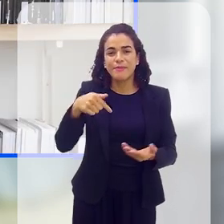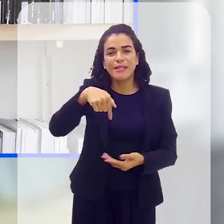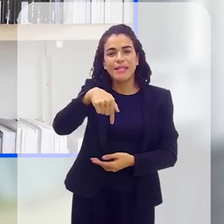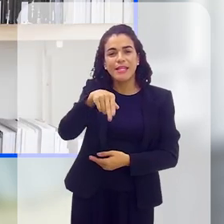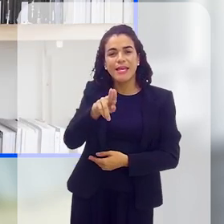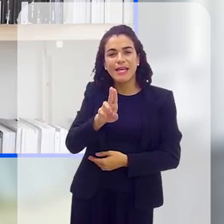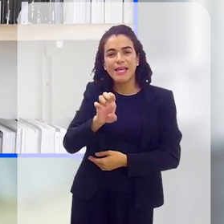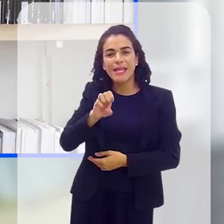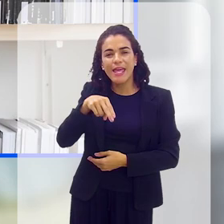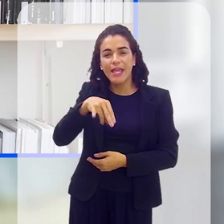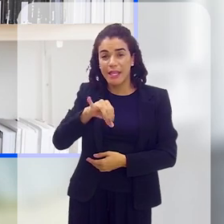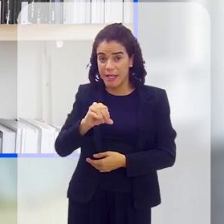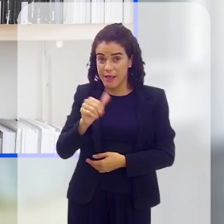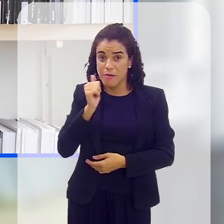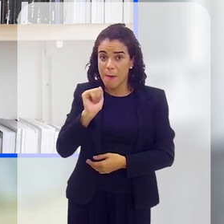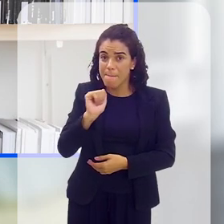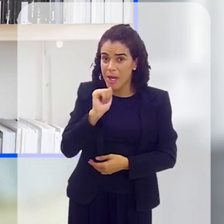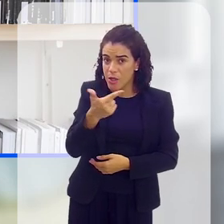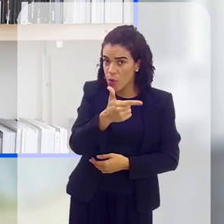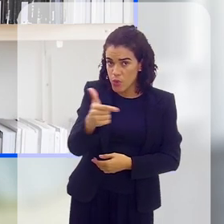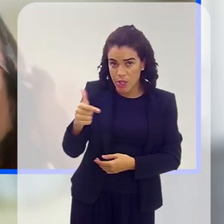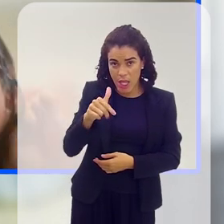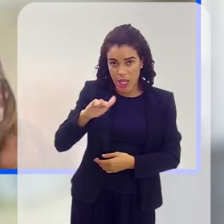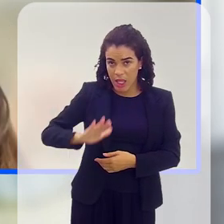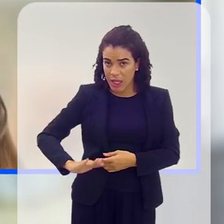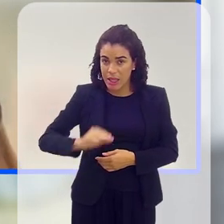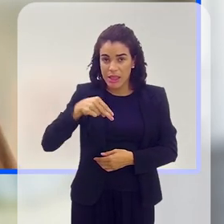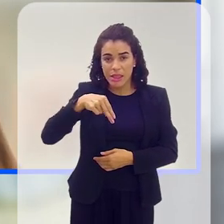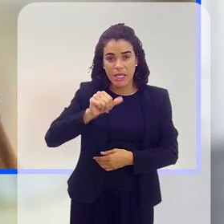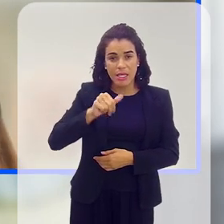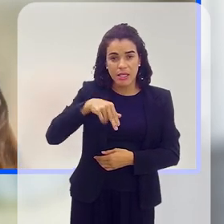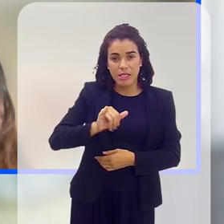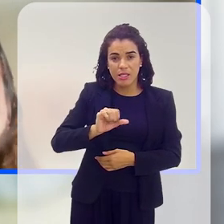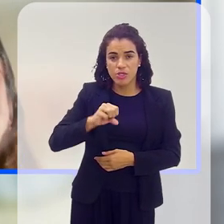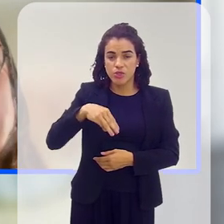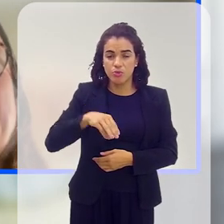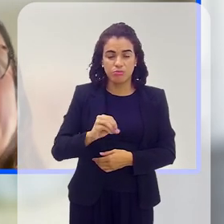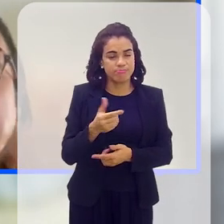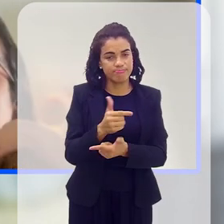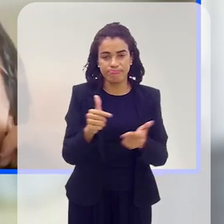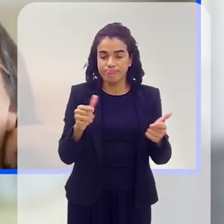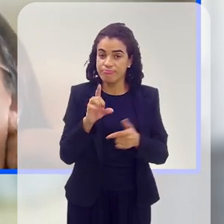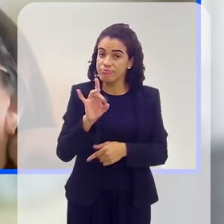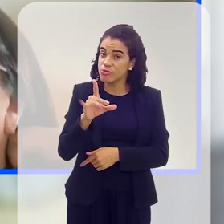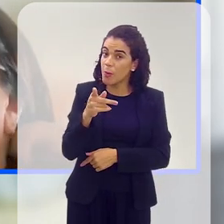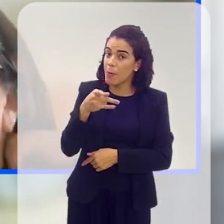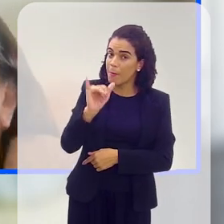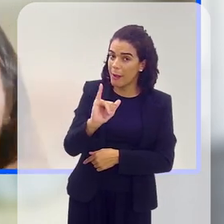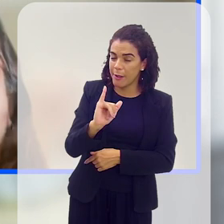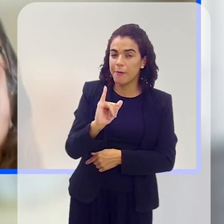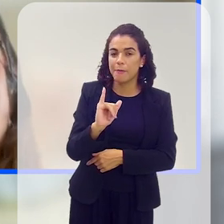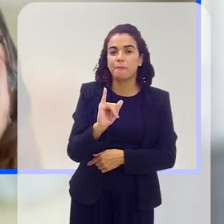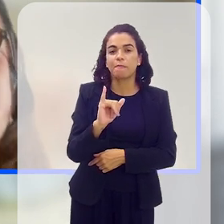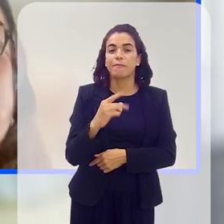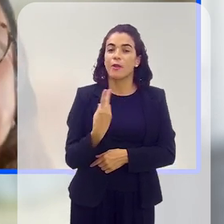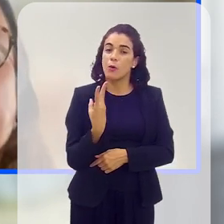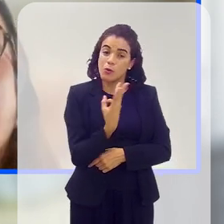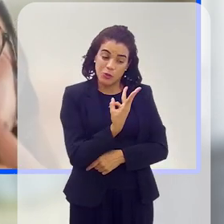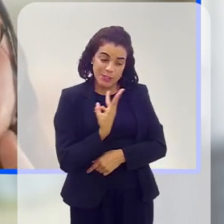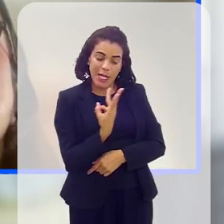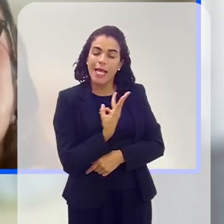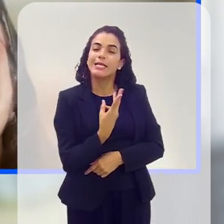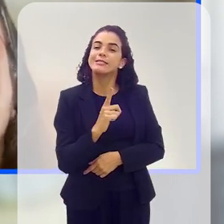Kenia, a sua mãe não tem nanismo? Não, não tem. Só meu pai. E aí, nasceram os três filhos com nanismo.